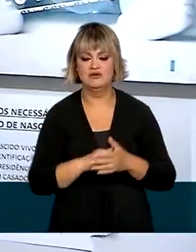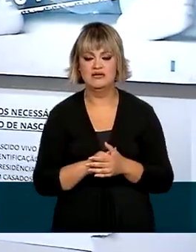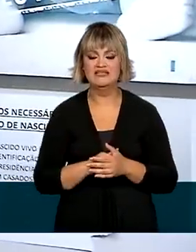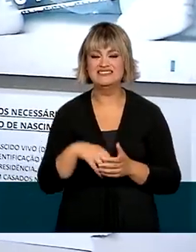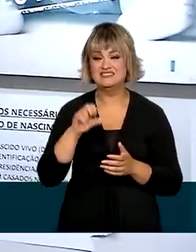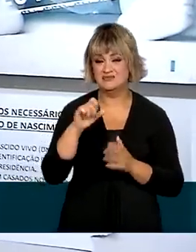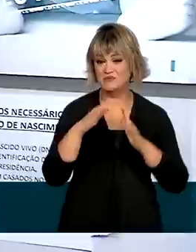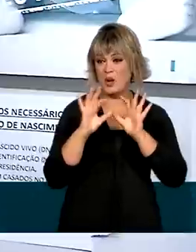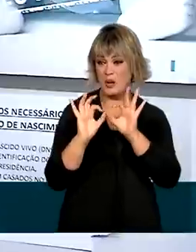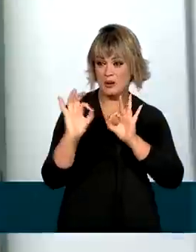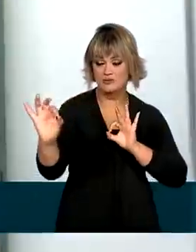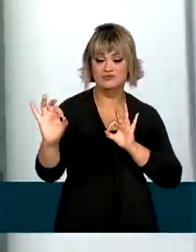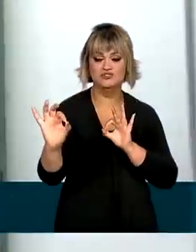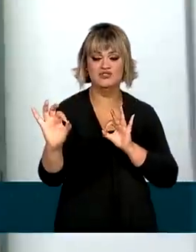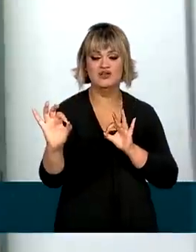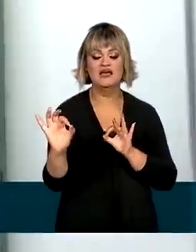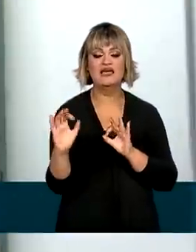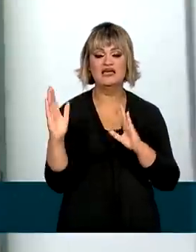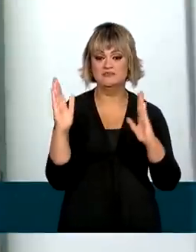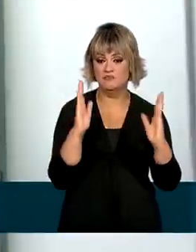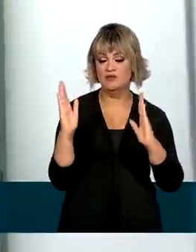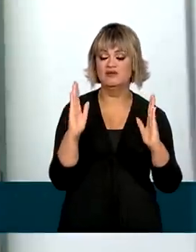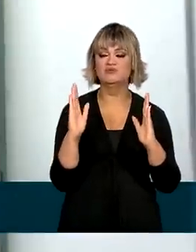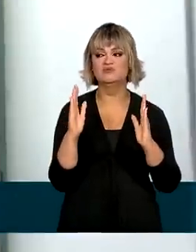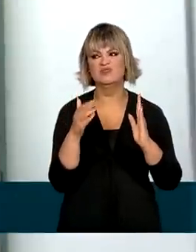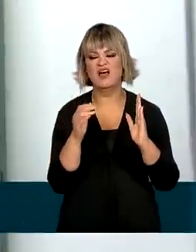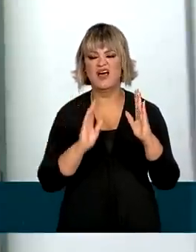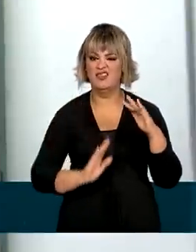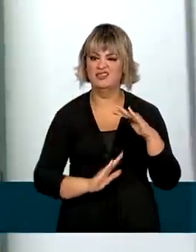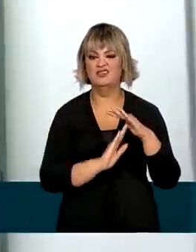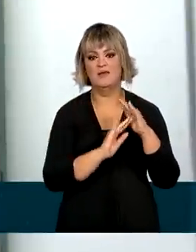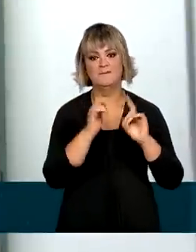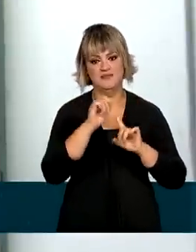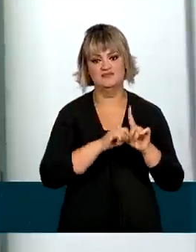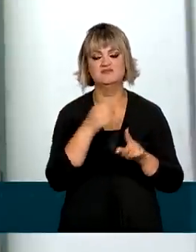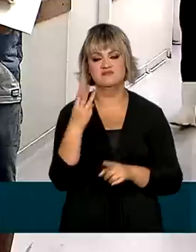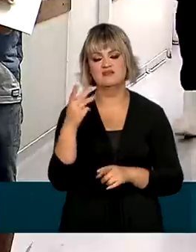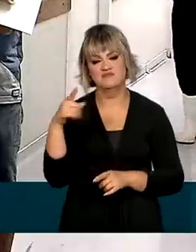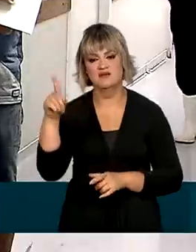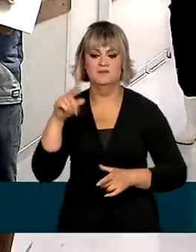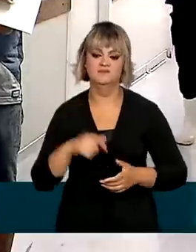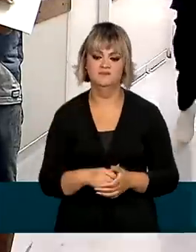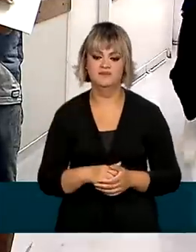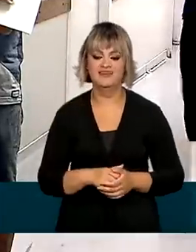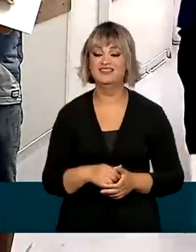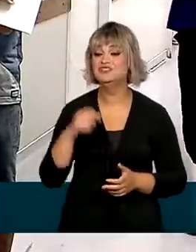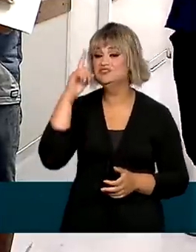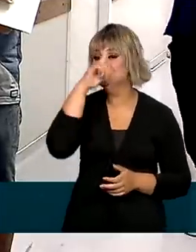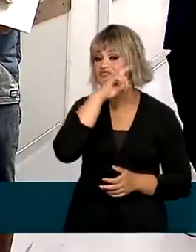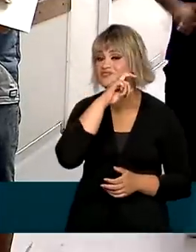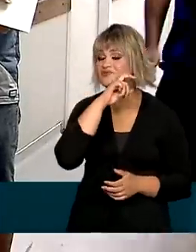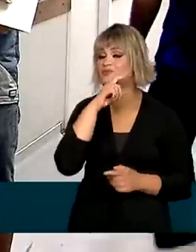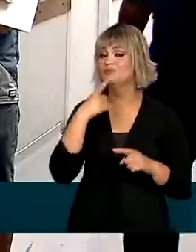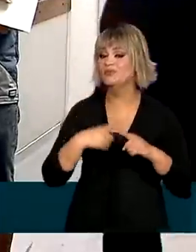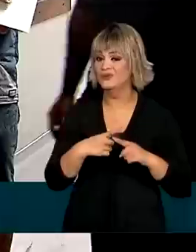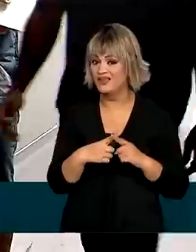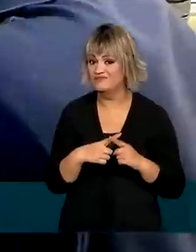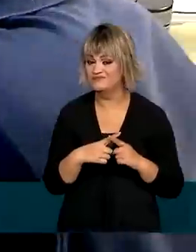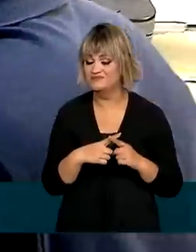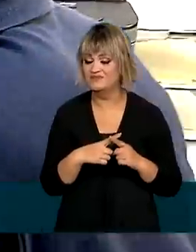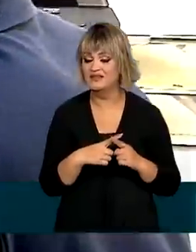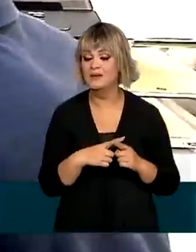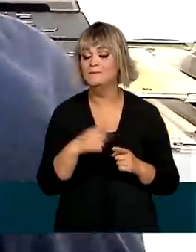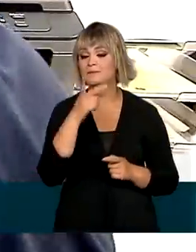distante do cartório, esse prazo se estende por mais três meses. A maior dificuldade para tirar o documento